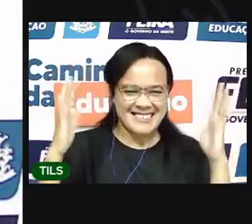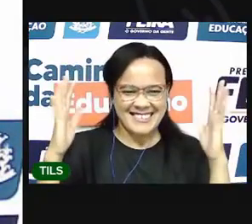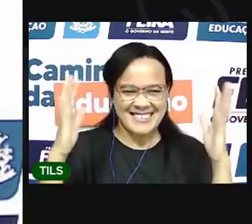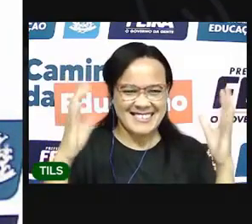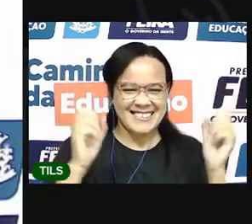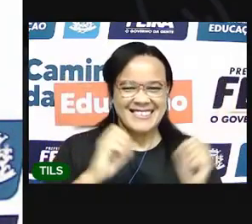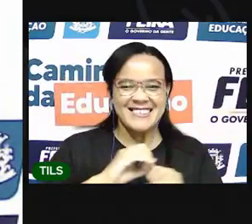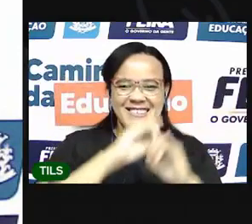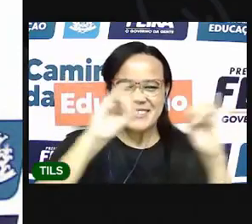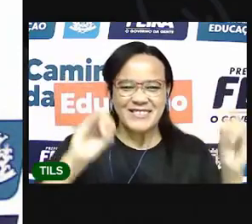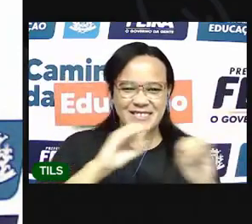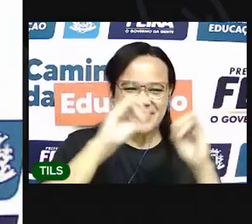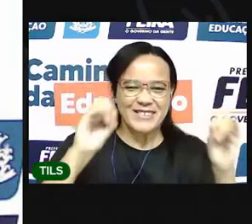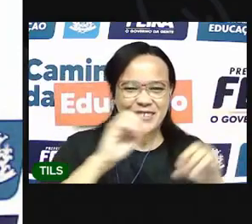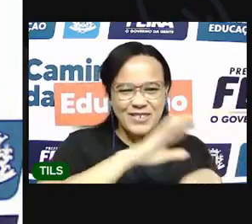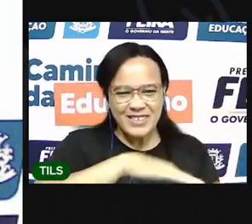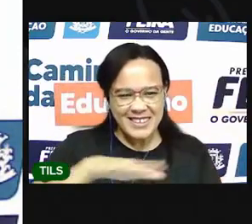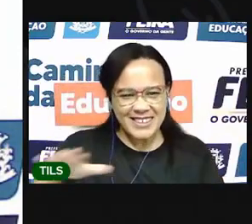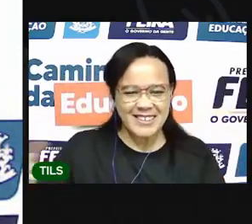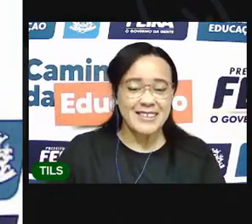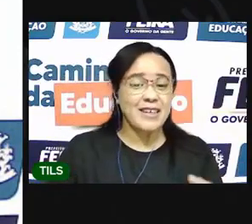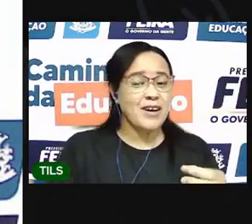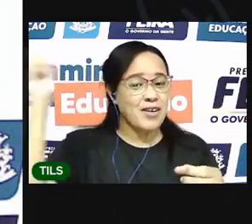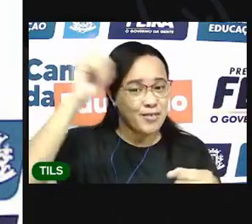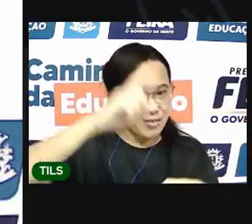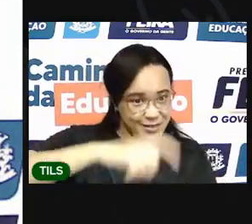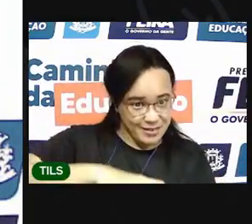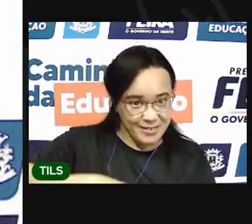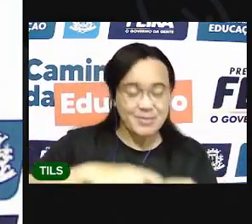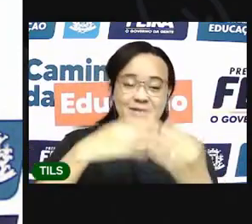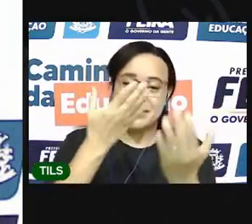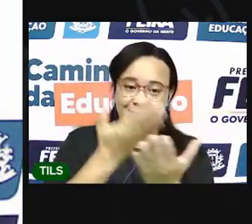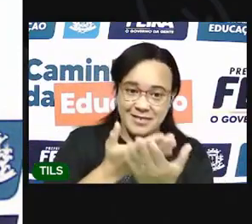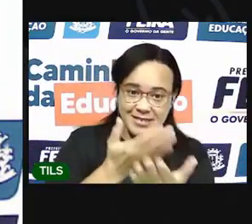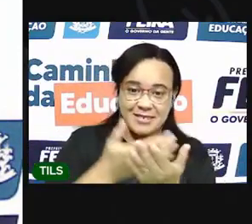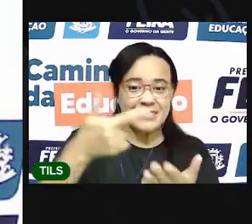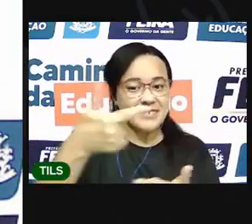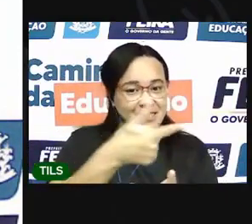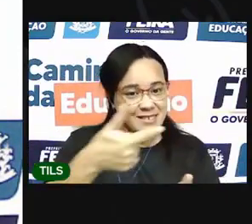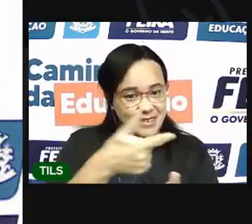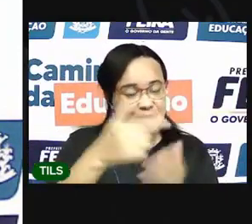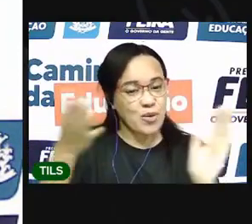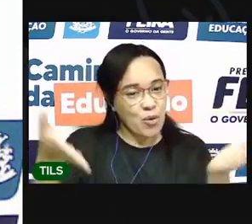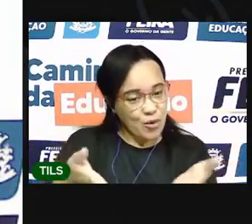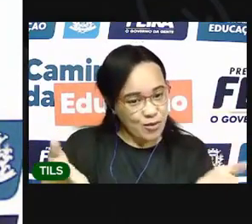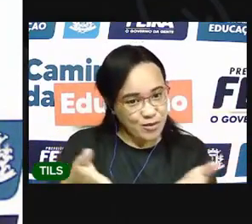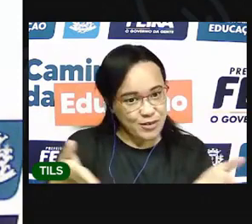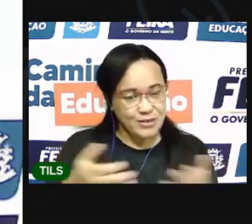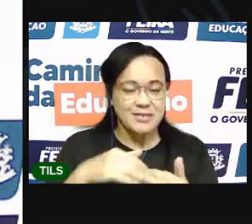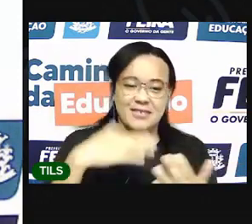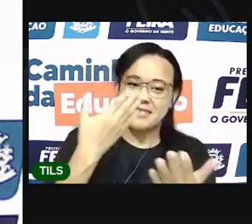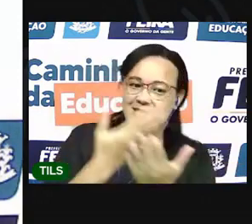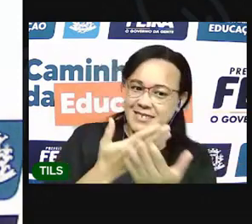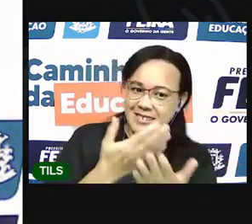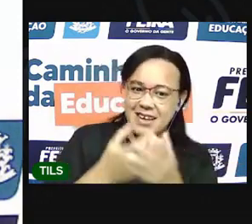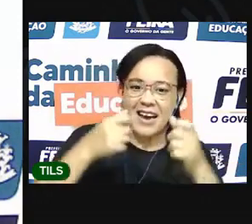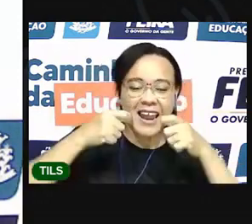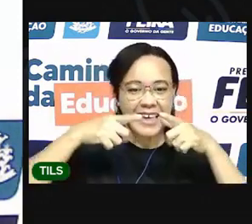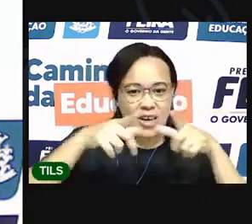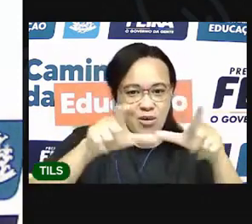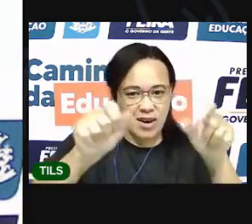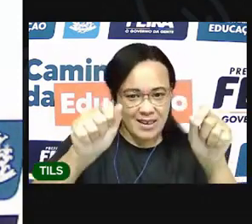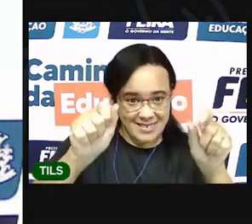Olá, crianças! Voltamos para a nossa segunda aula de hoje, aula de linguagens.